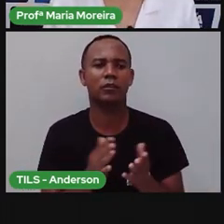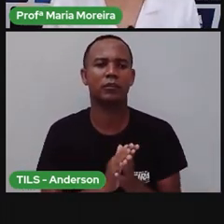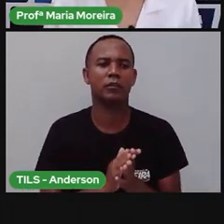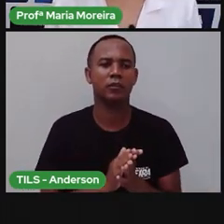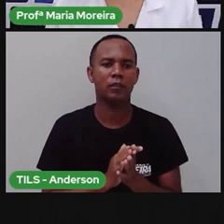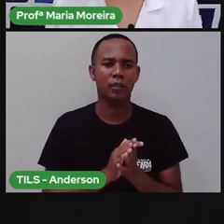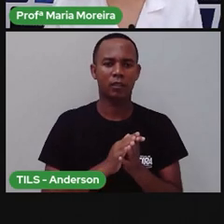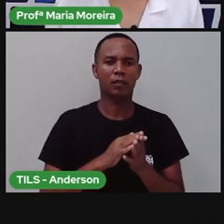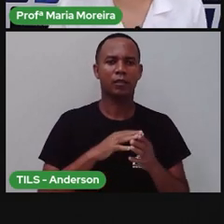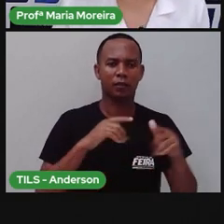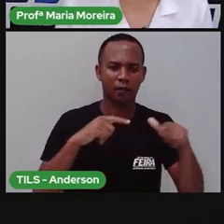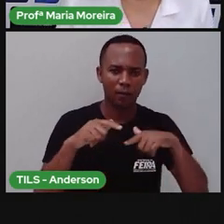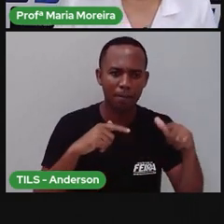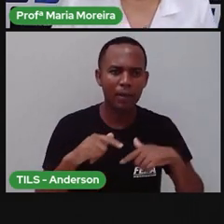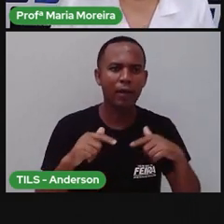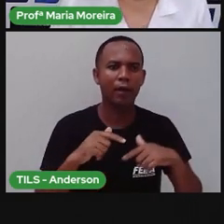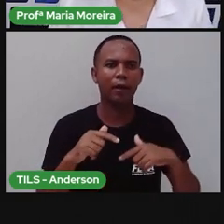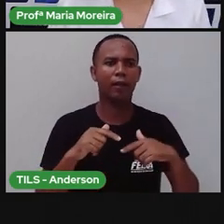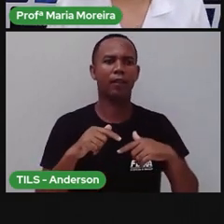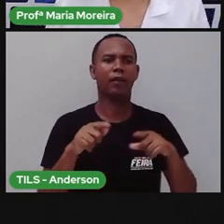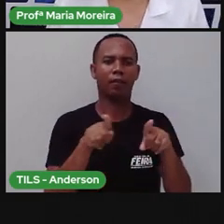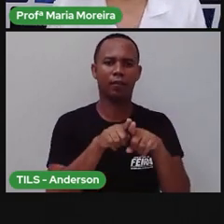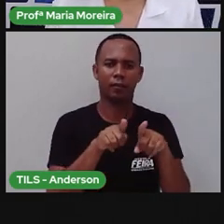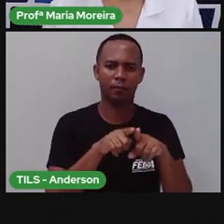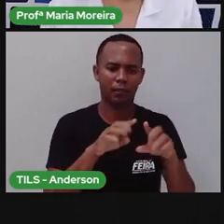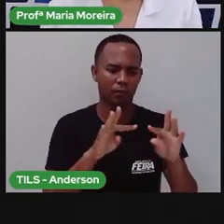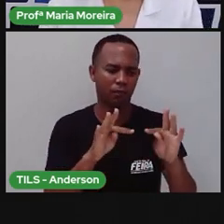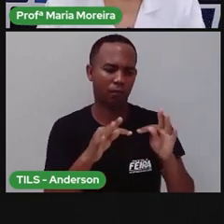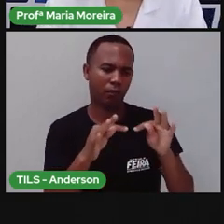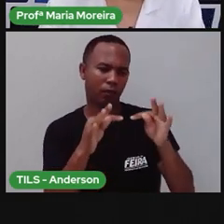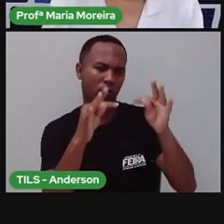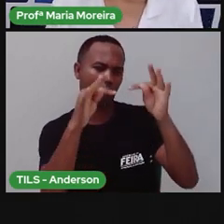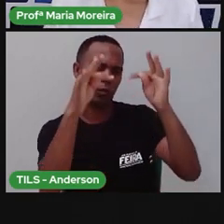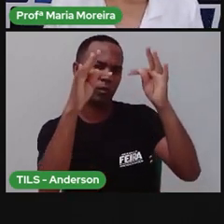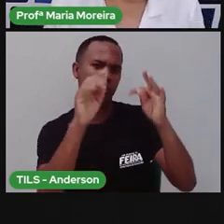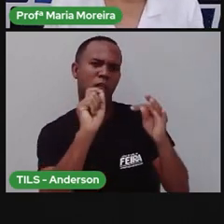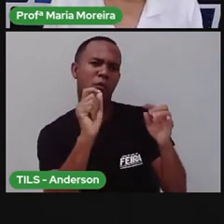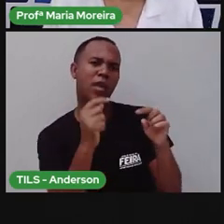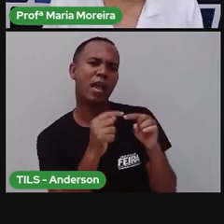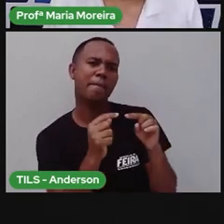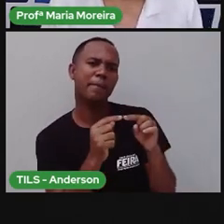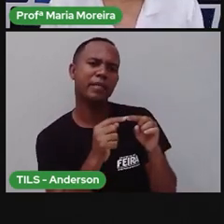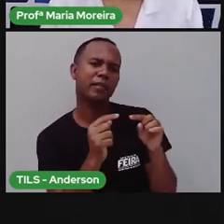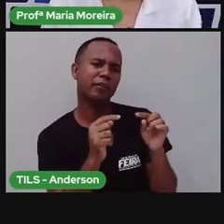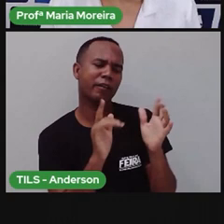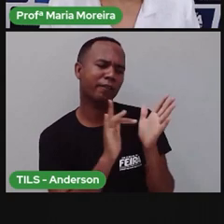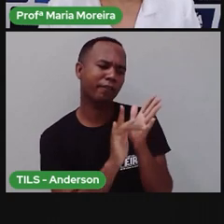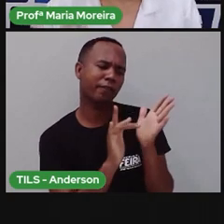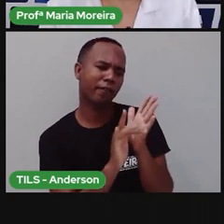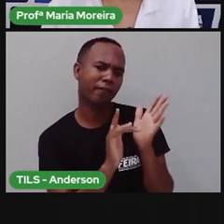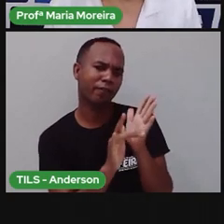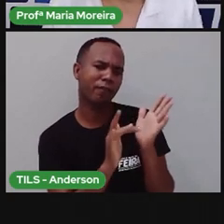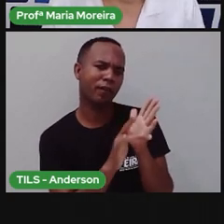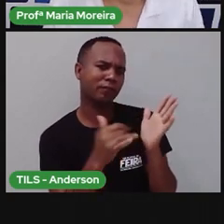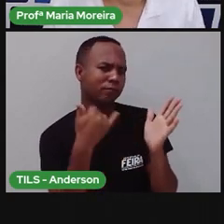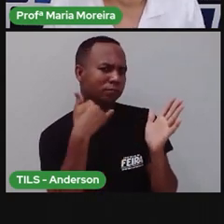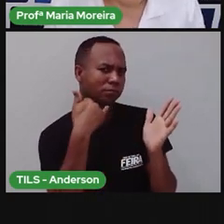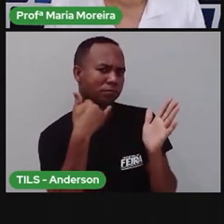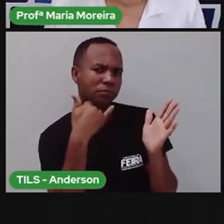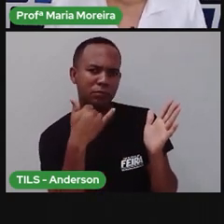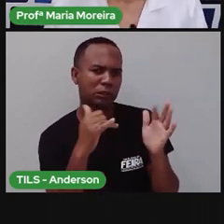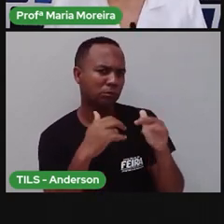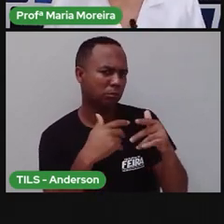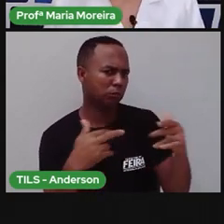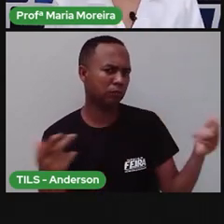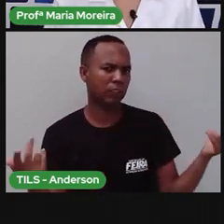que sai para trabalhar. E aí, a chega na tecnologia. Que hoje, tudo a gente faz através de celulares, de aparelhos eletrônicos,